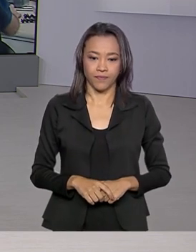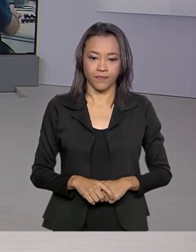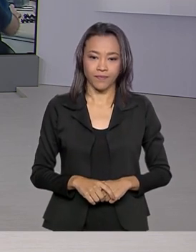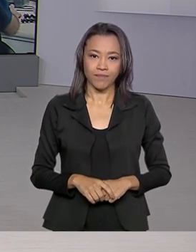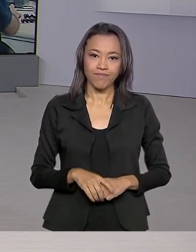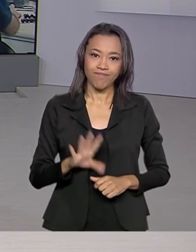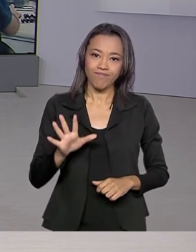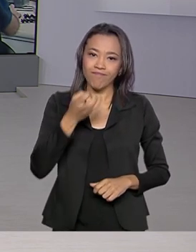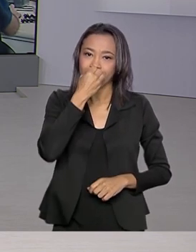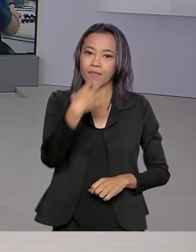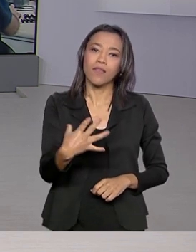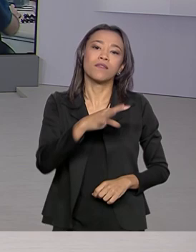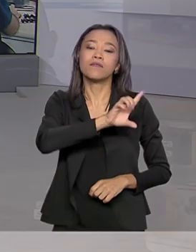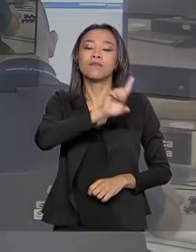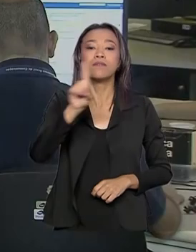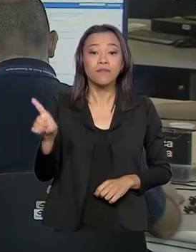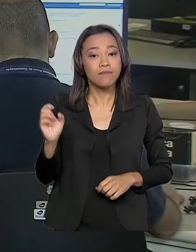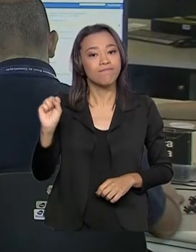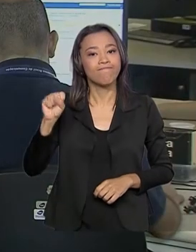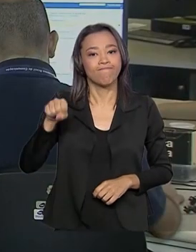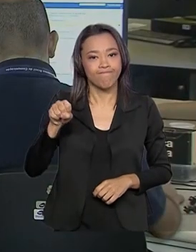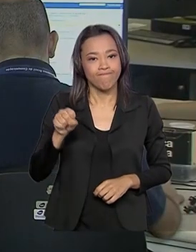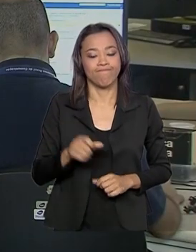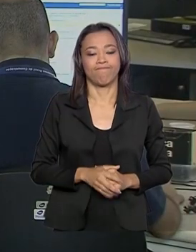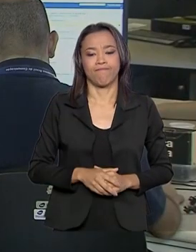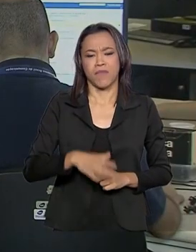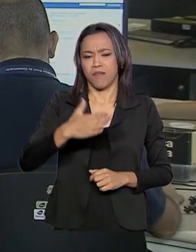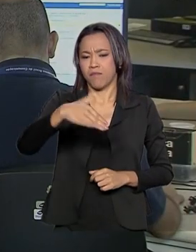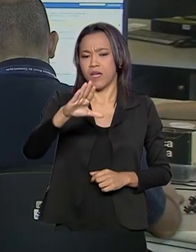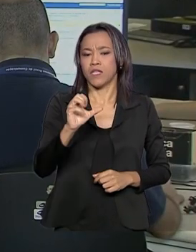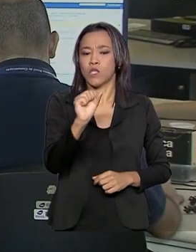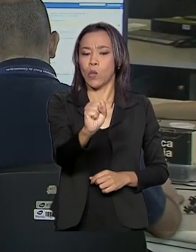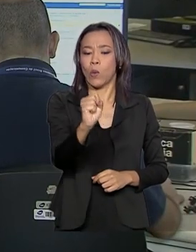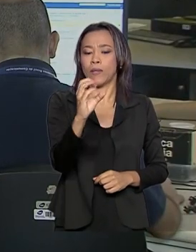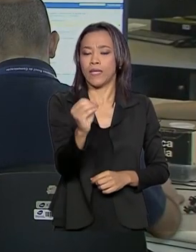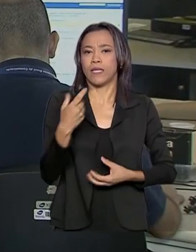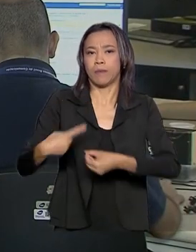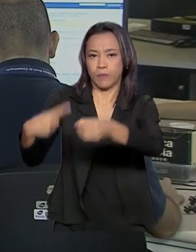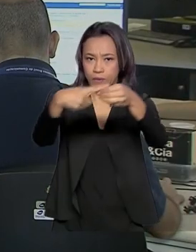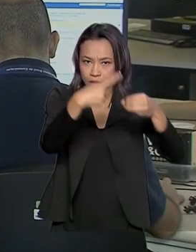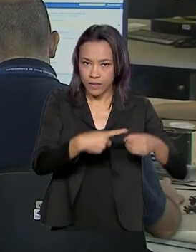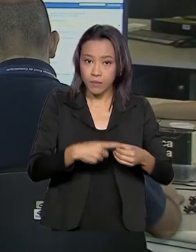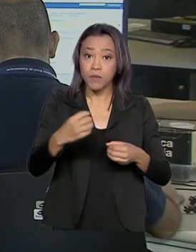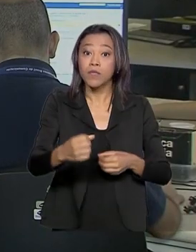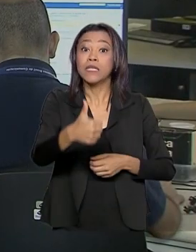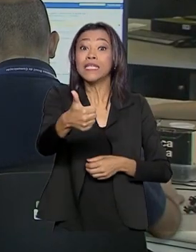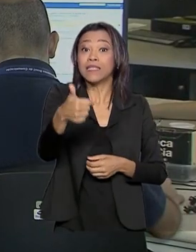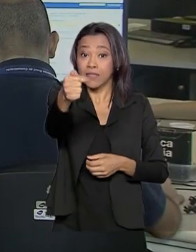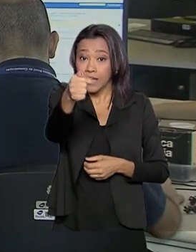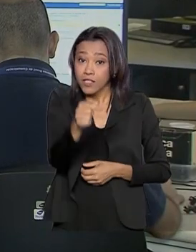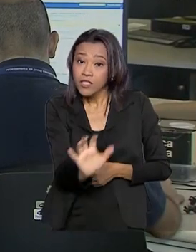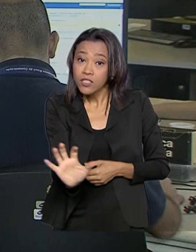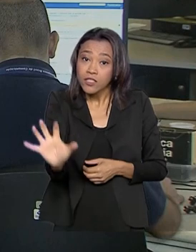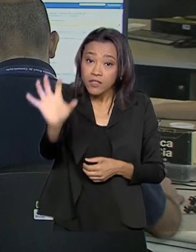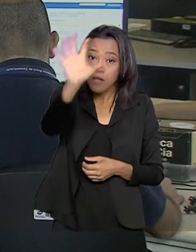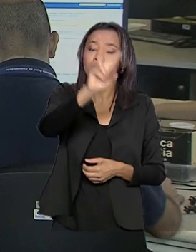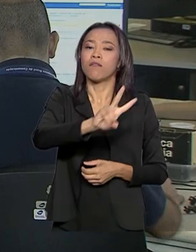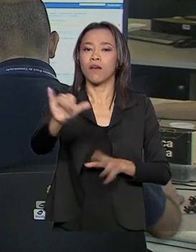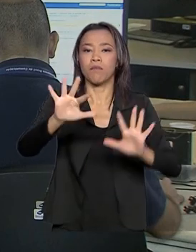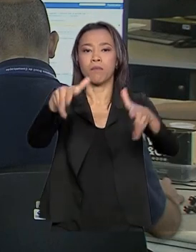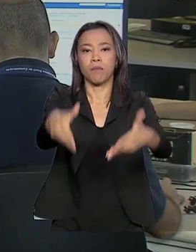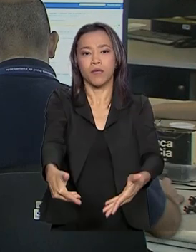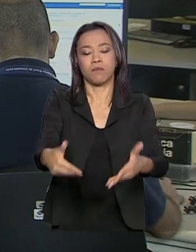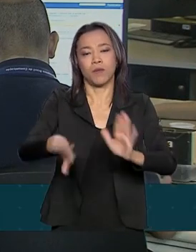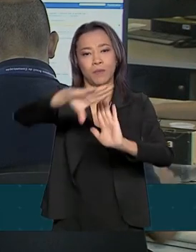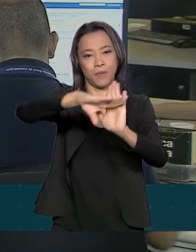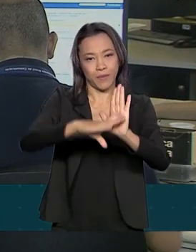Olá, Renata. Bom dia. É isso mesmo. Mais de 80 municípios e 17 estados vão participar do programa Criança Feliz